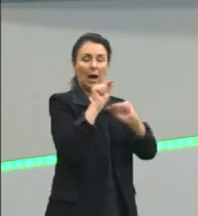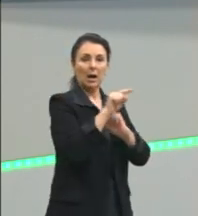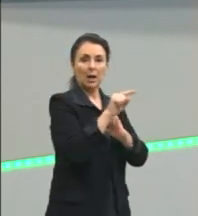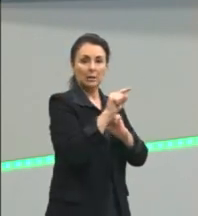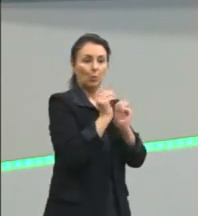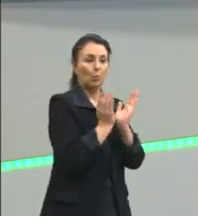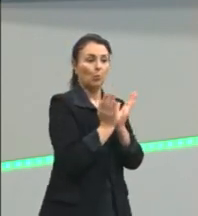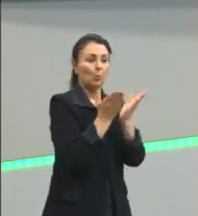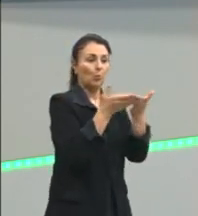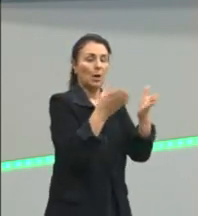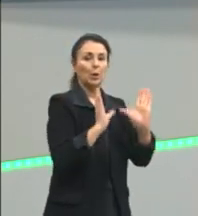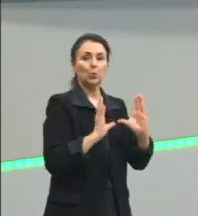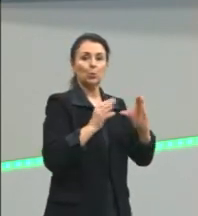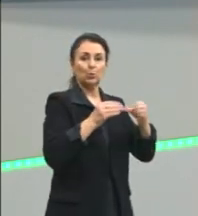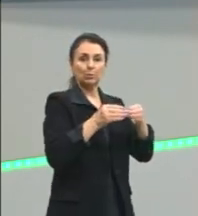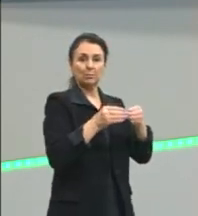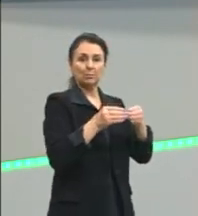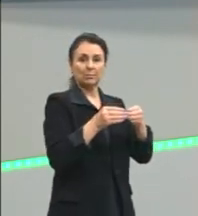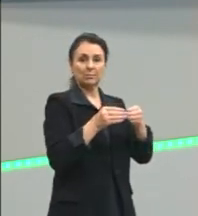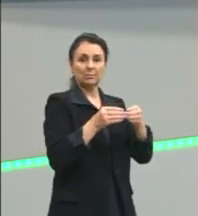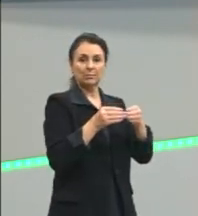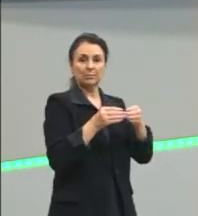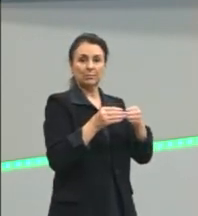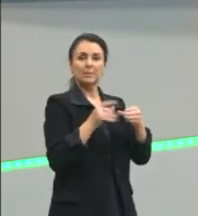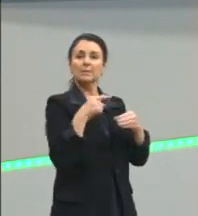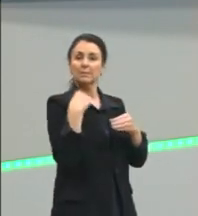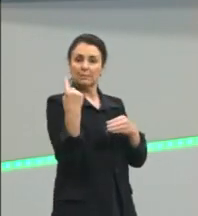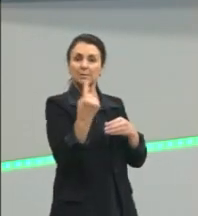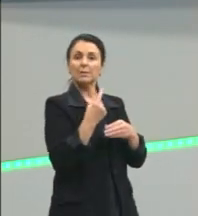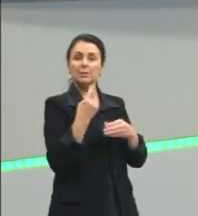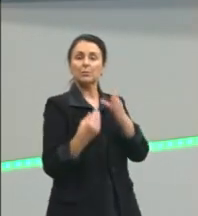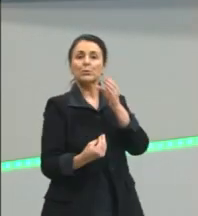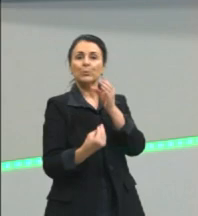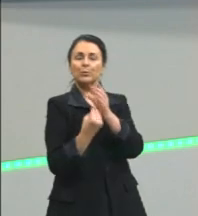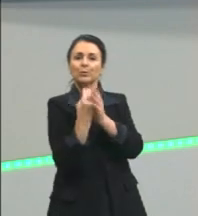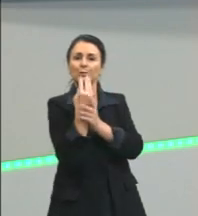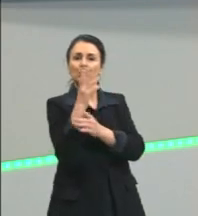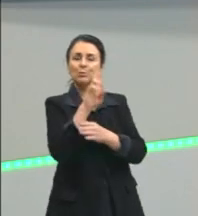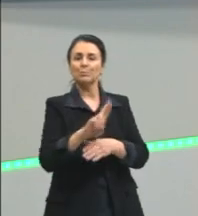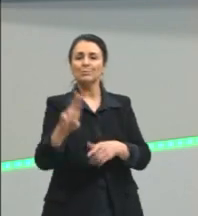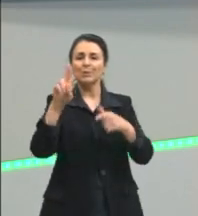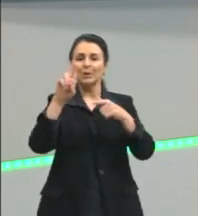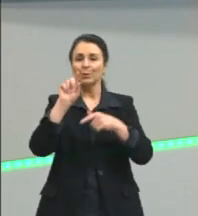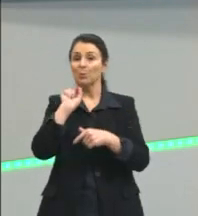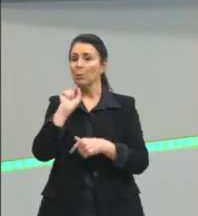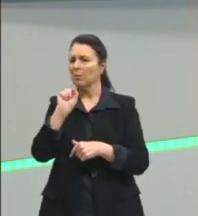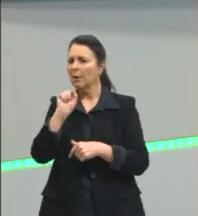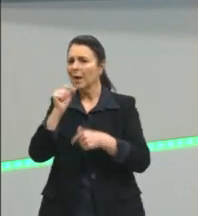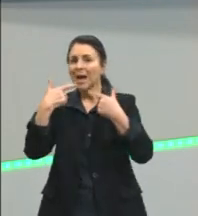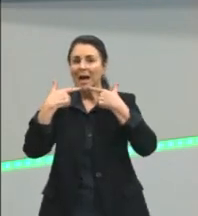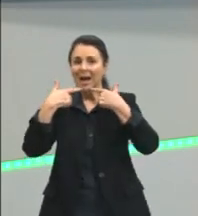coletivo que a gente produz através da linguagem.